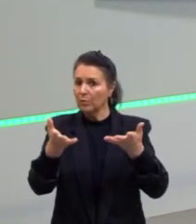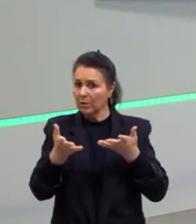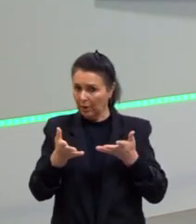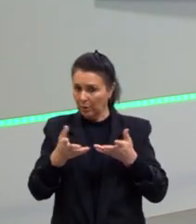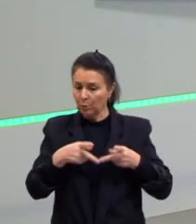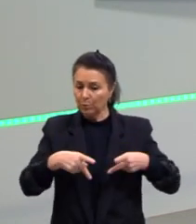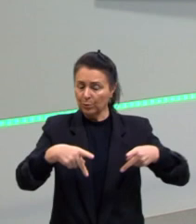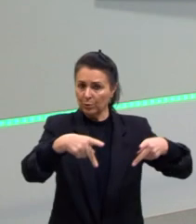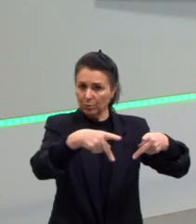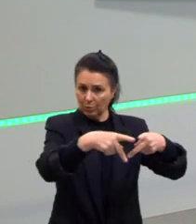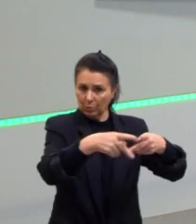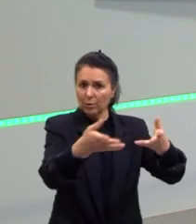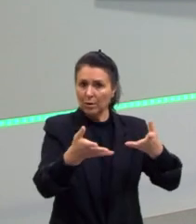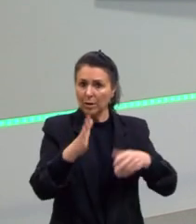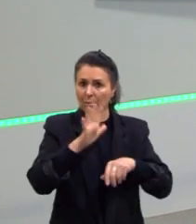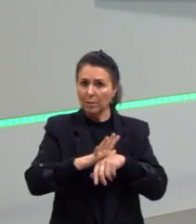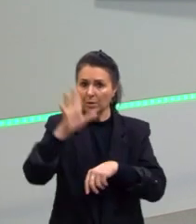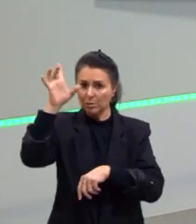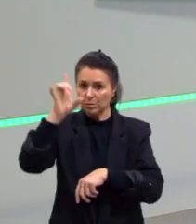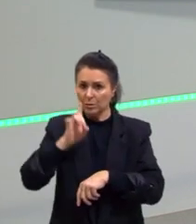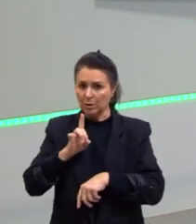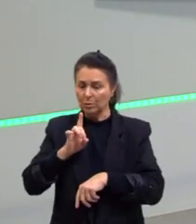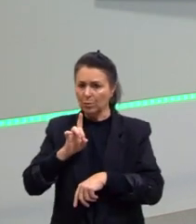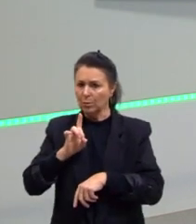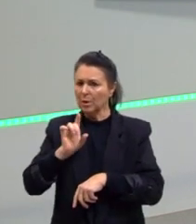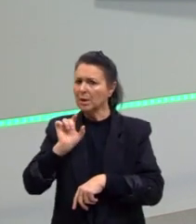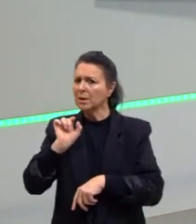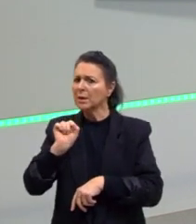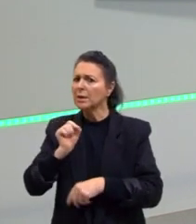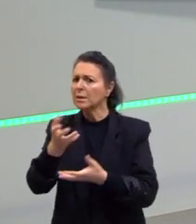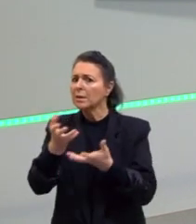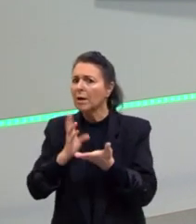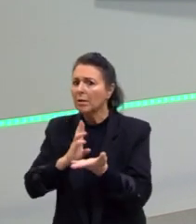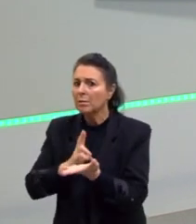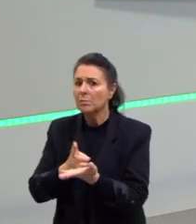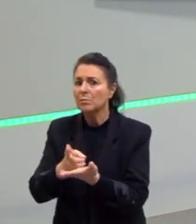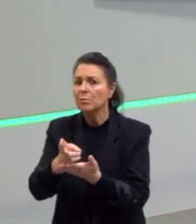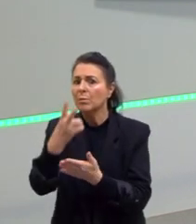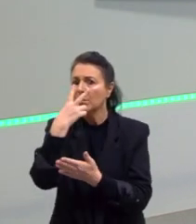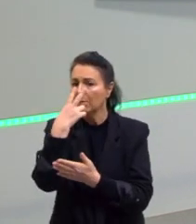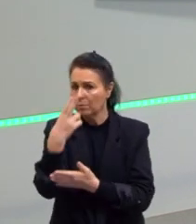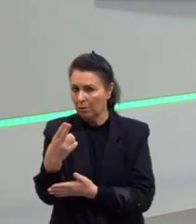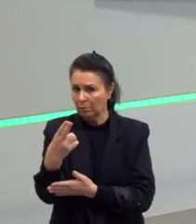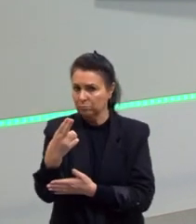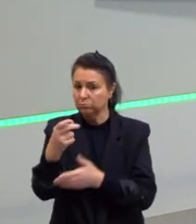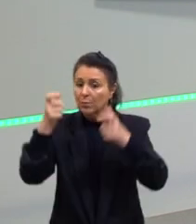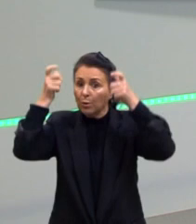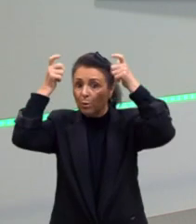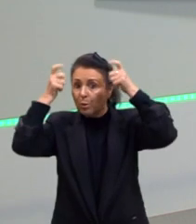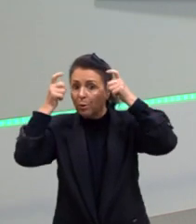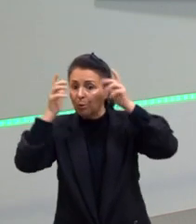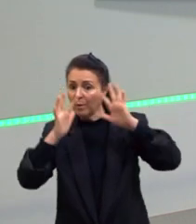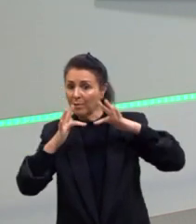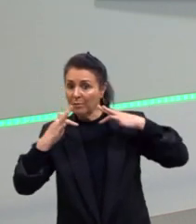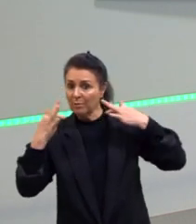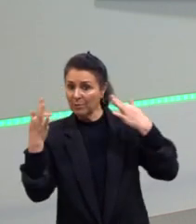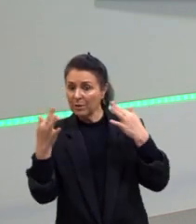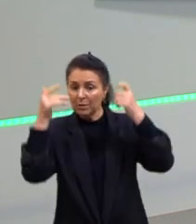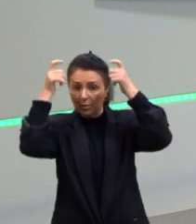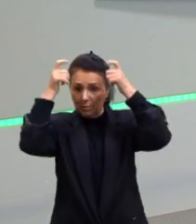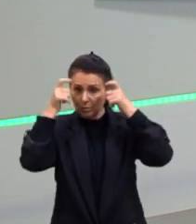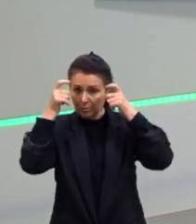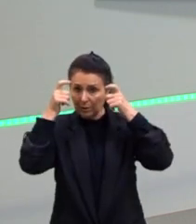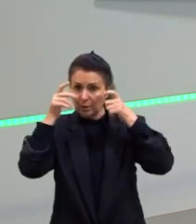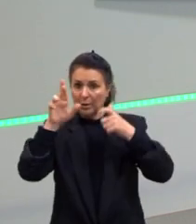Quem era conservador na época eram principalmente os nobres. O reacionário, ele vai ser também